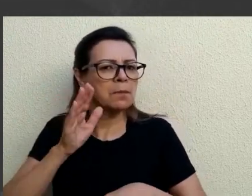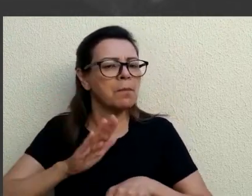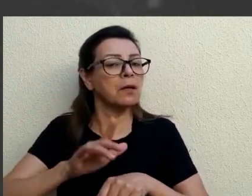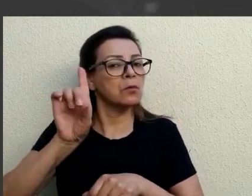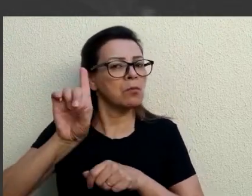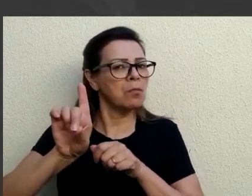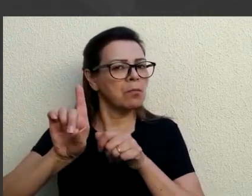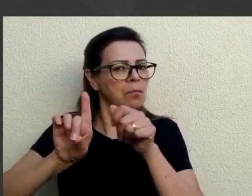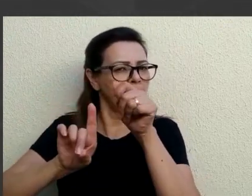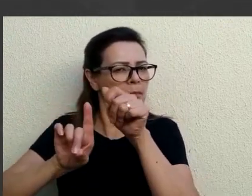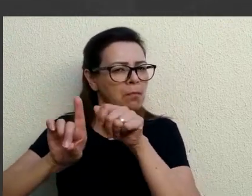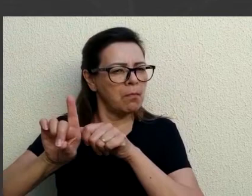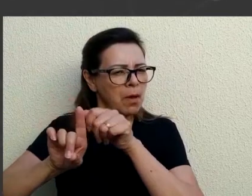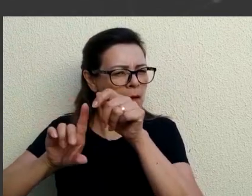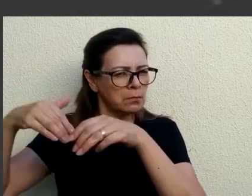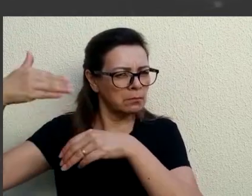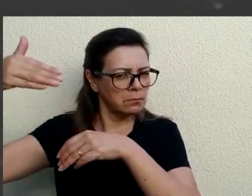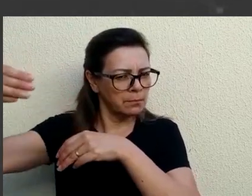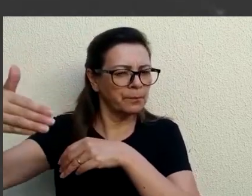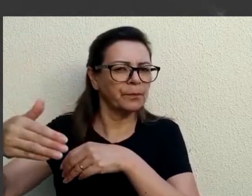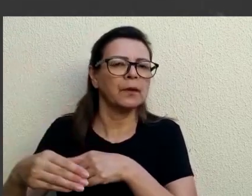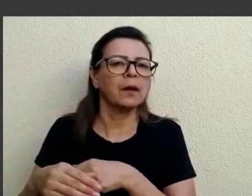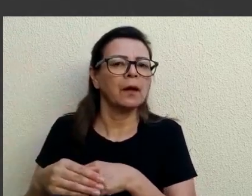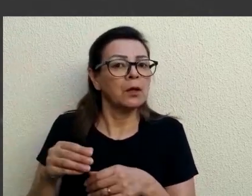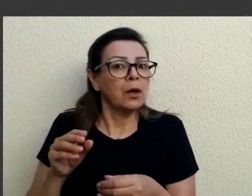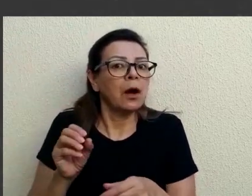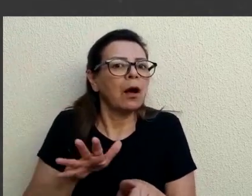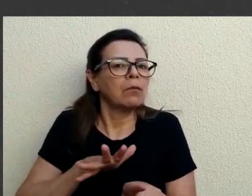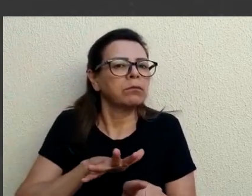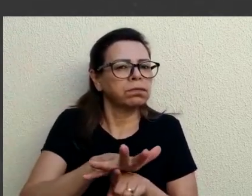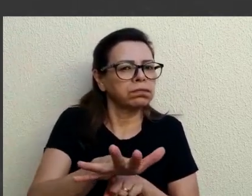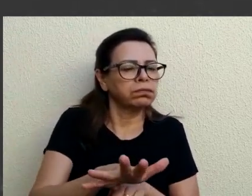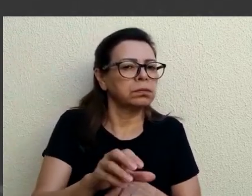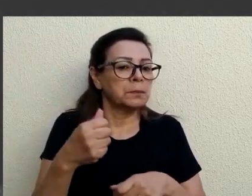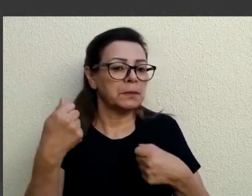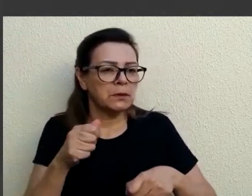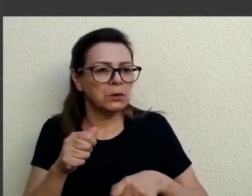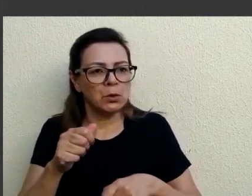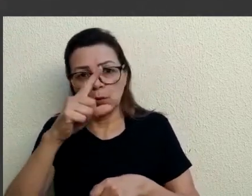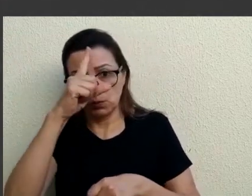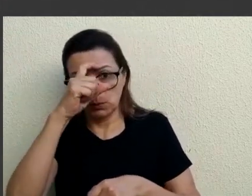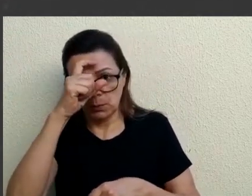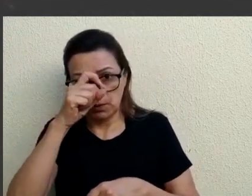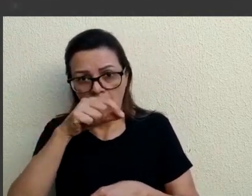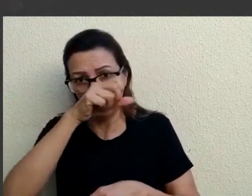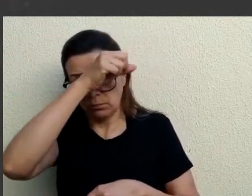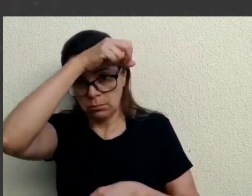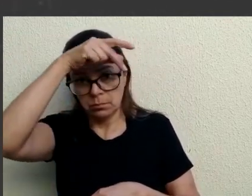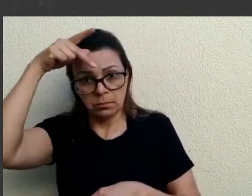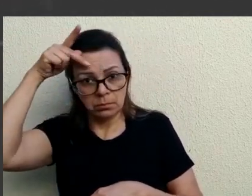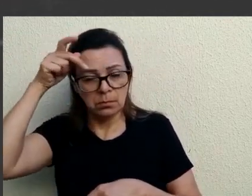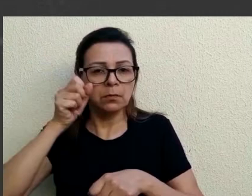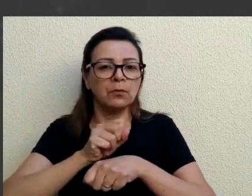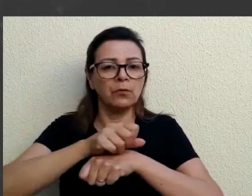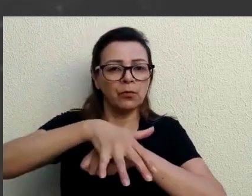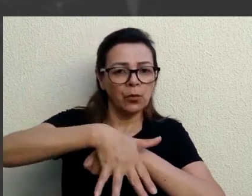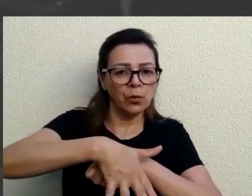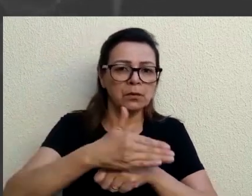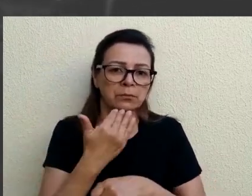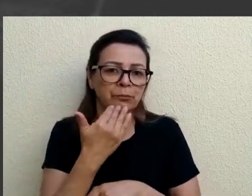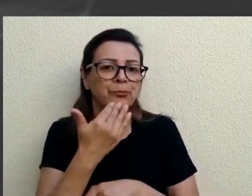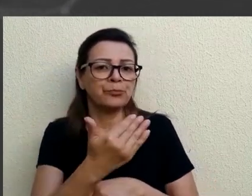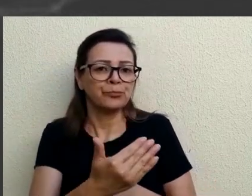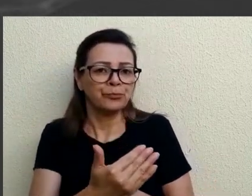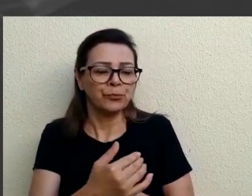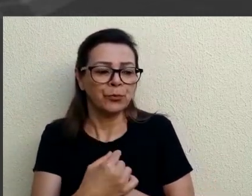um mês. a gente começou a mexer com isso, foi uma demanda que surgiu a partir do Hospital Municipal, aqui de Foz do